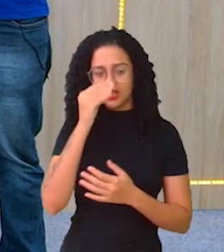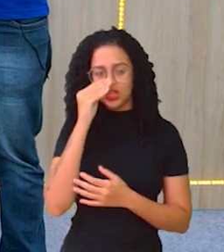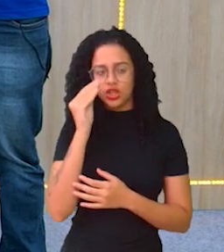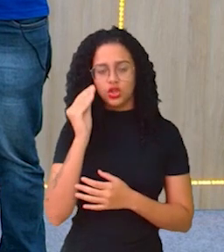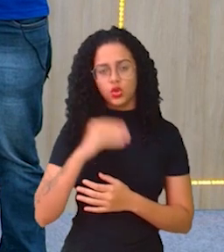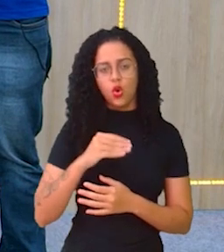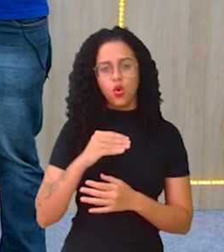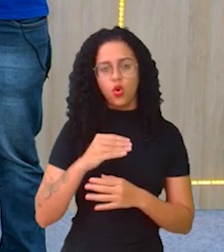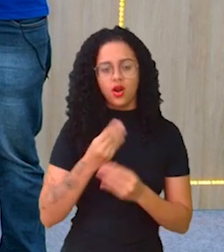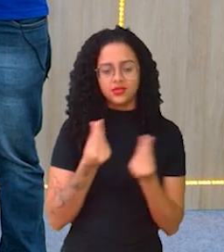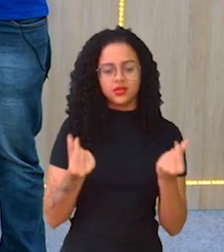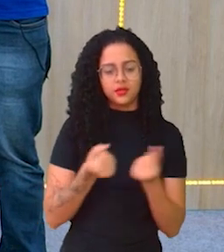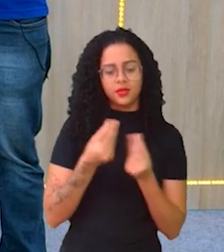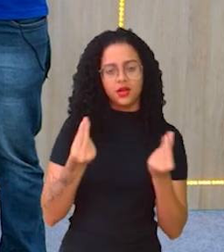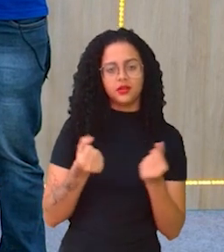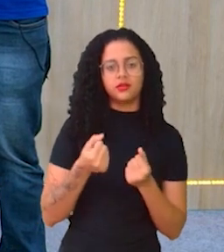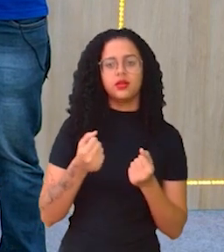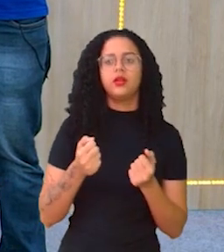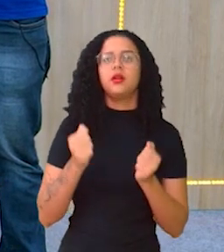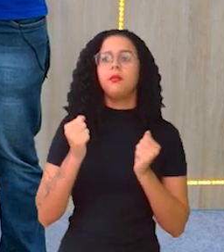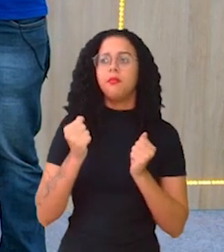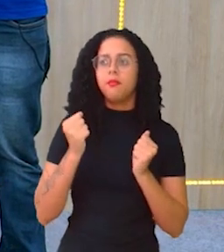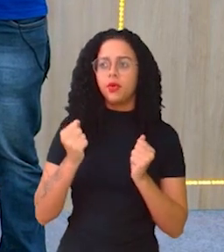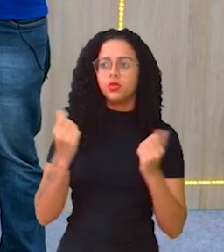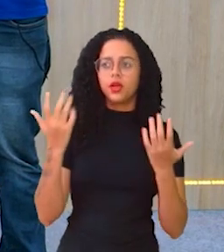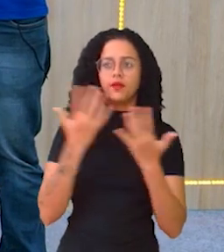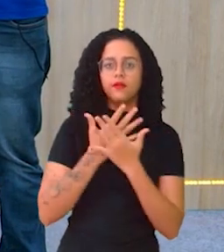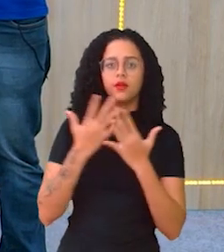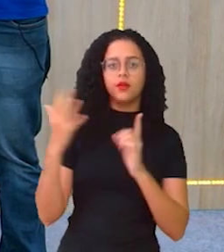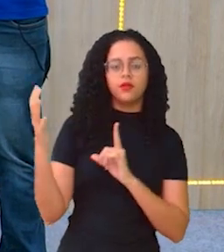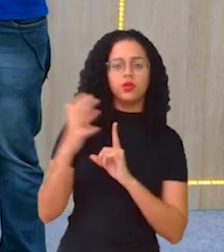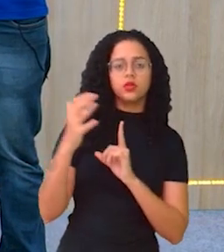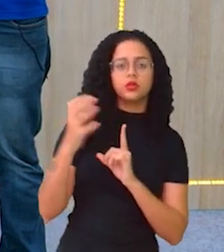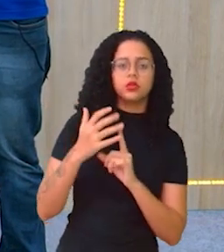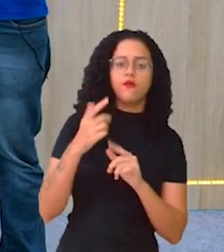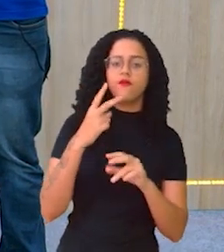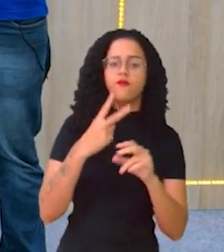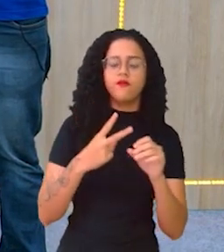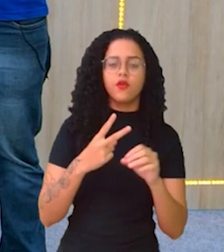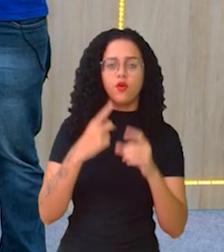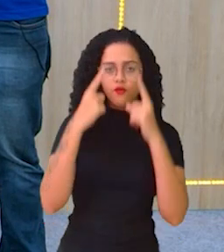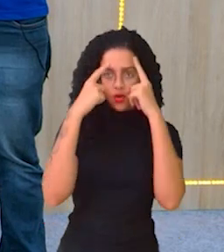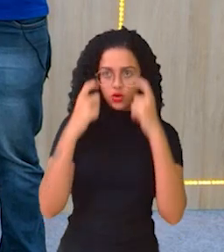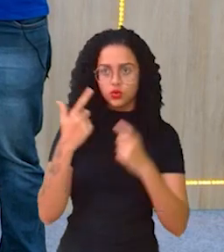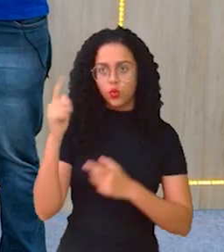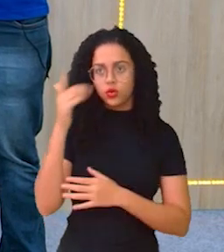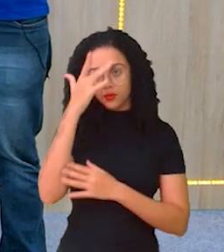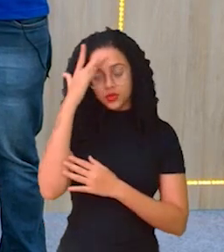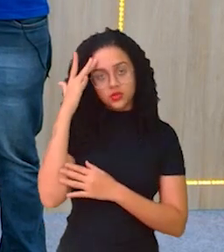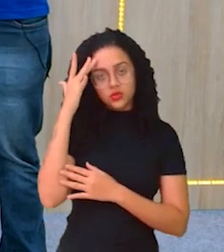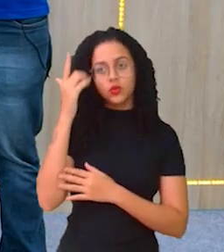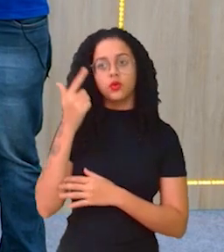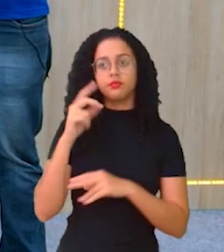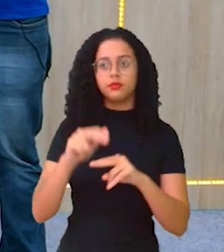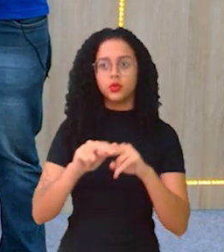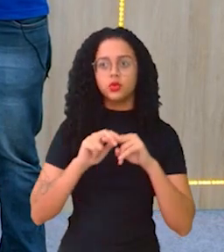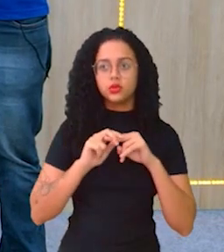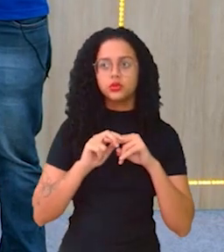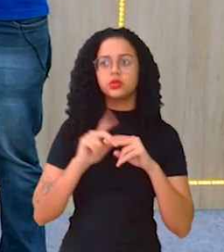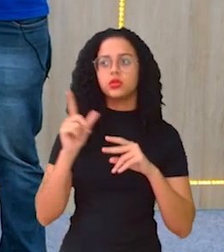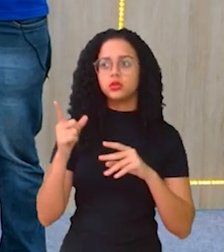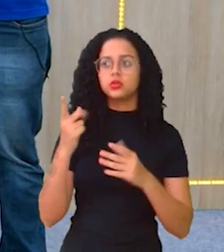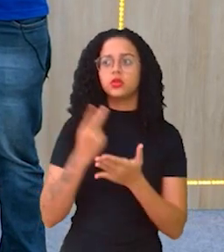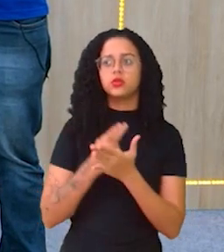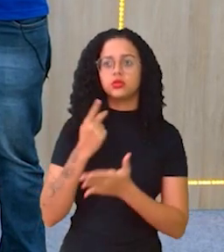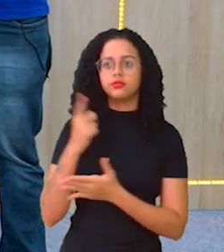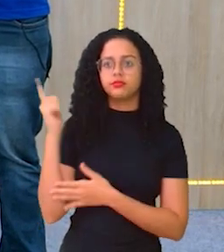violência pode ser refletida se não tratada em uma violência com outras pessoas. Então, por isso, por esses